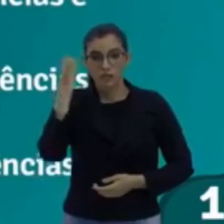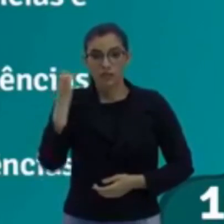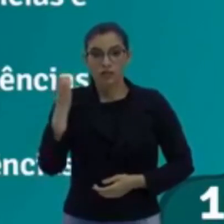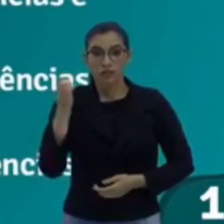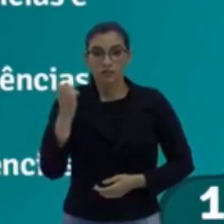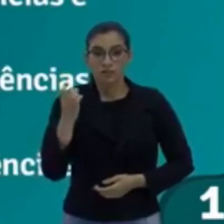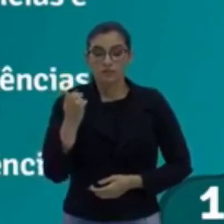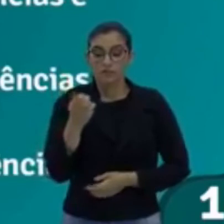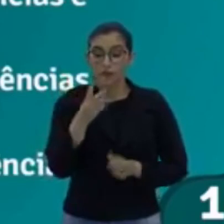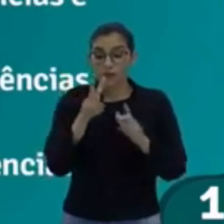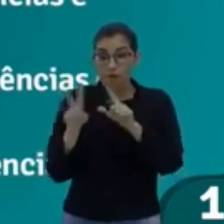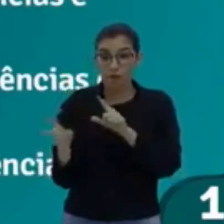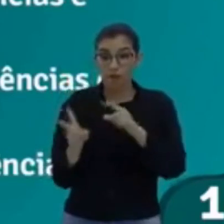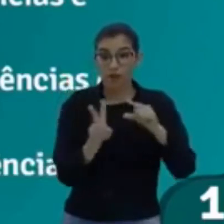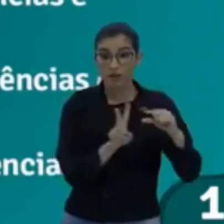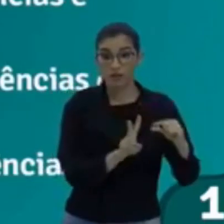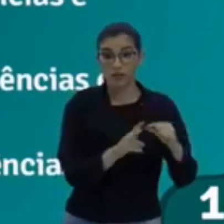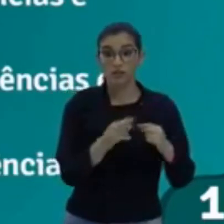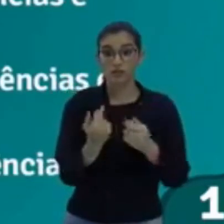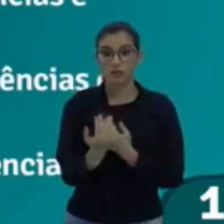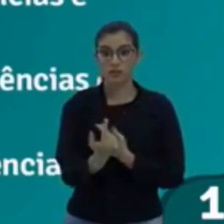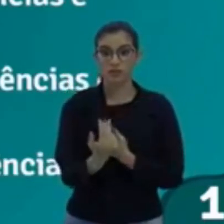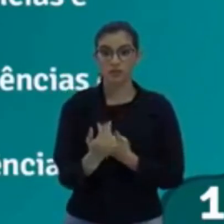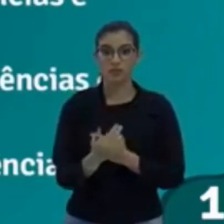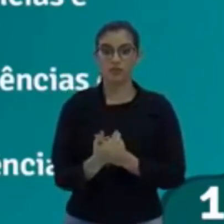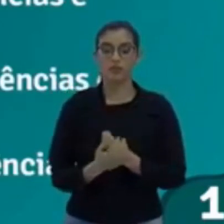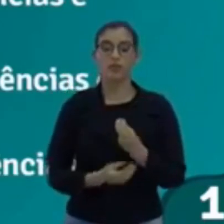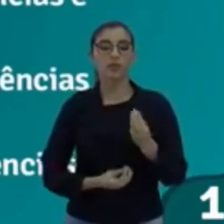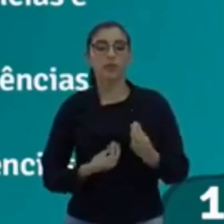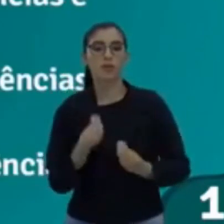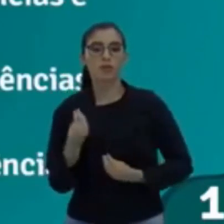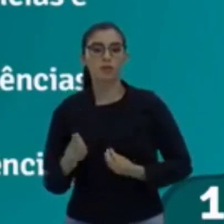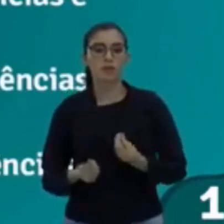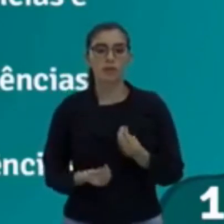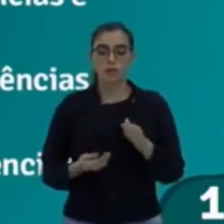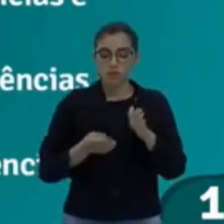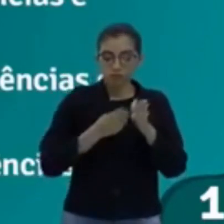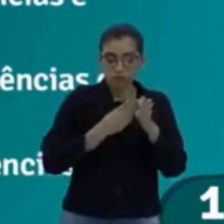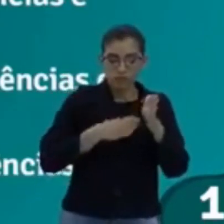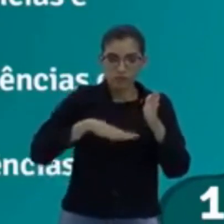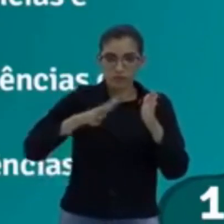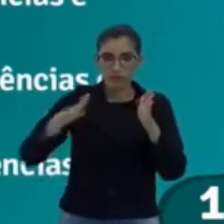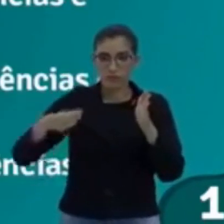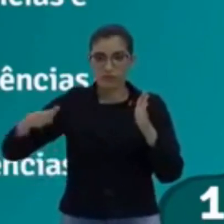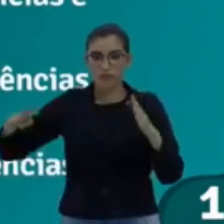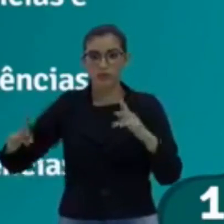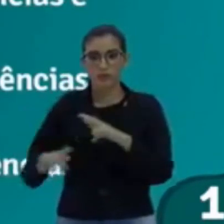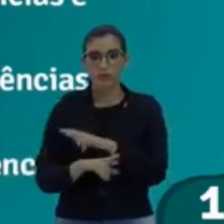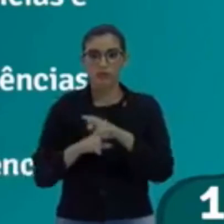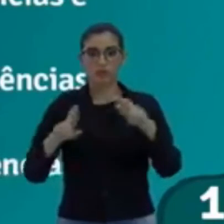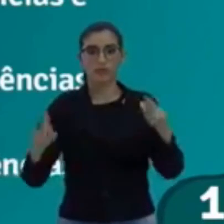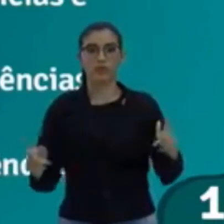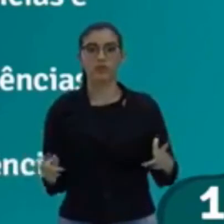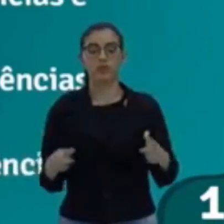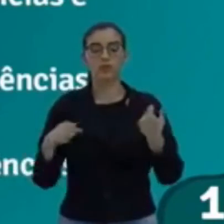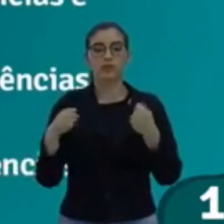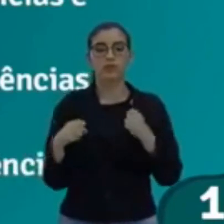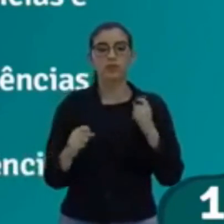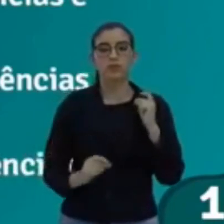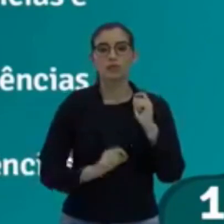a mesma velocidade. Como são ondas diferentes, eles possuem o quê?